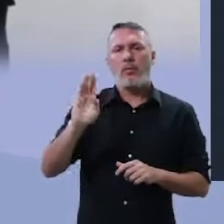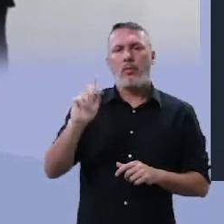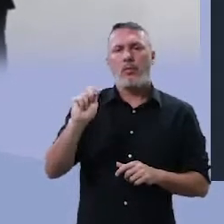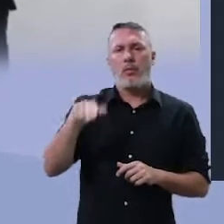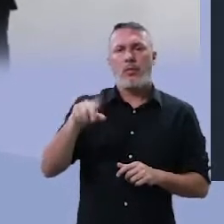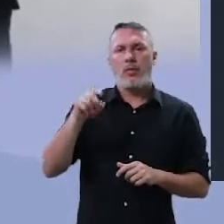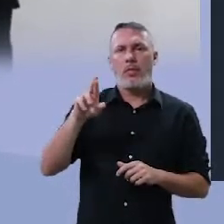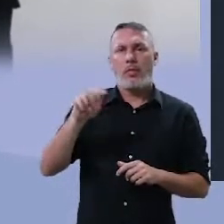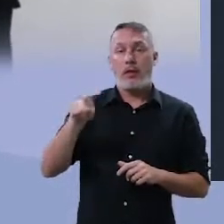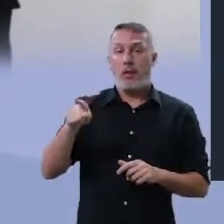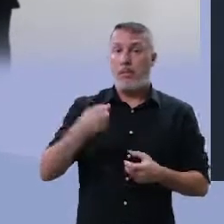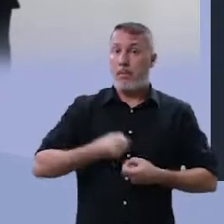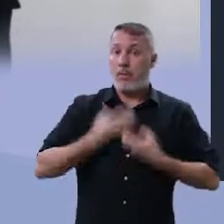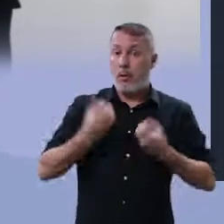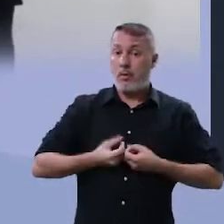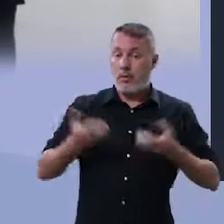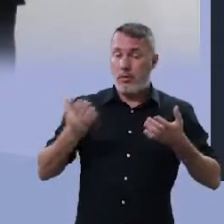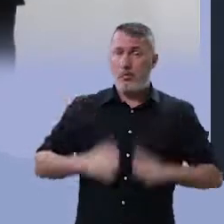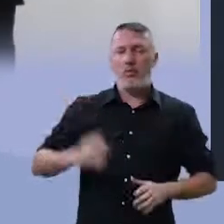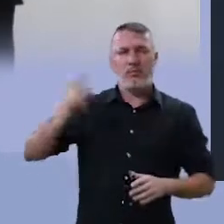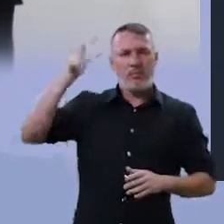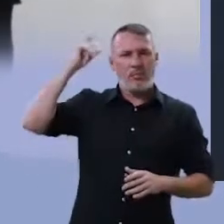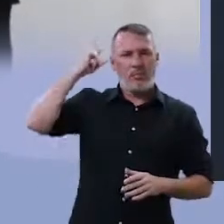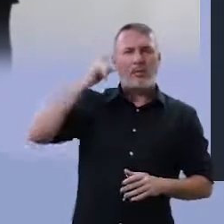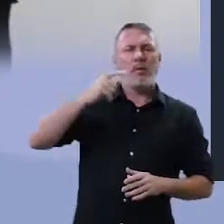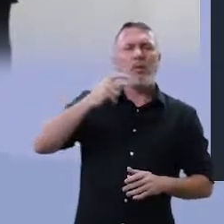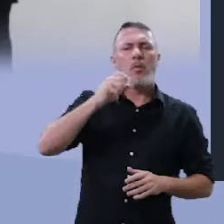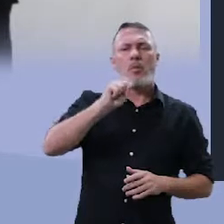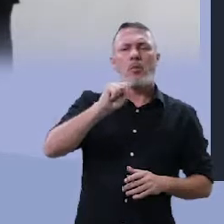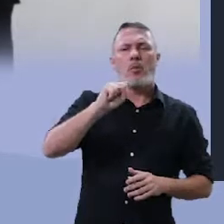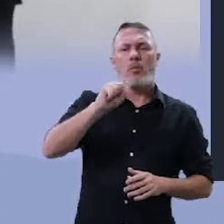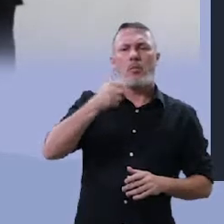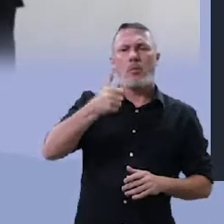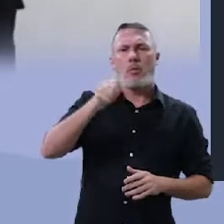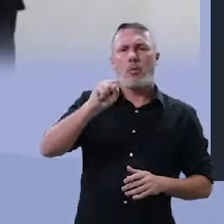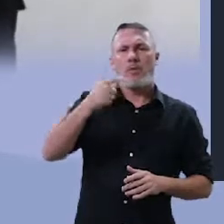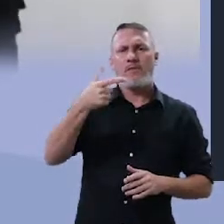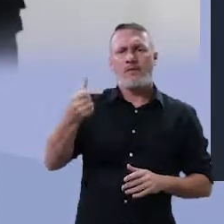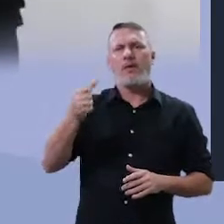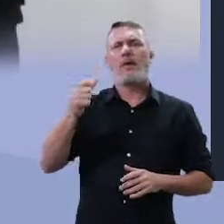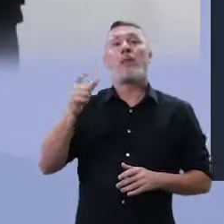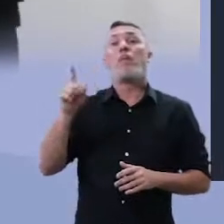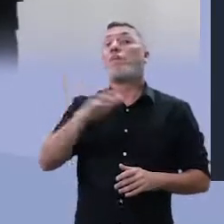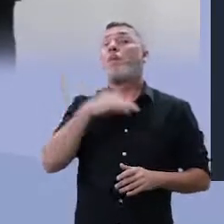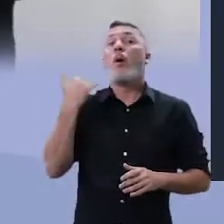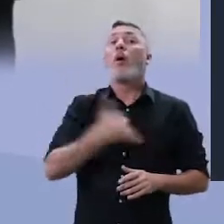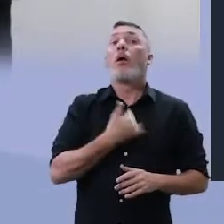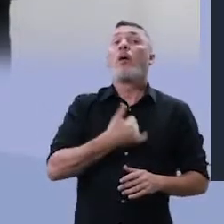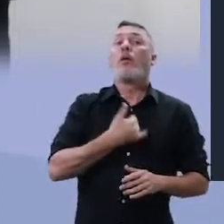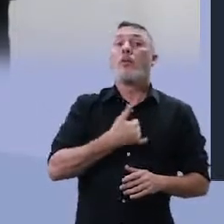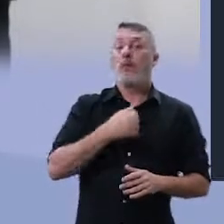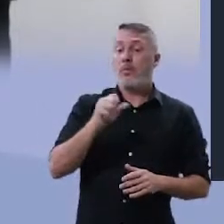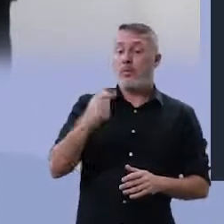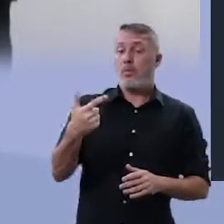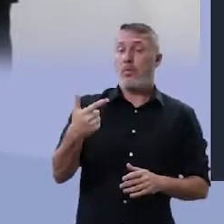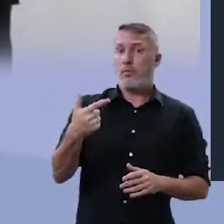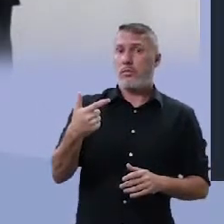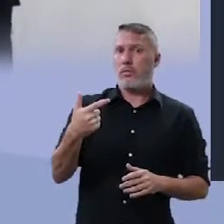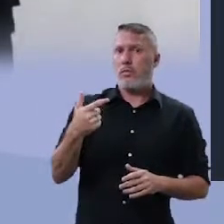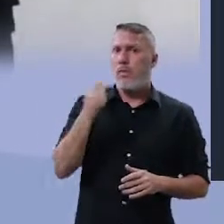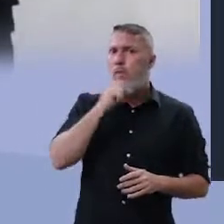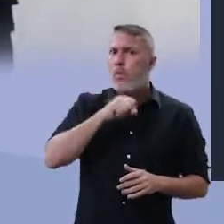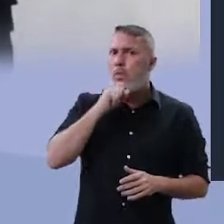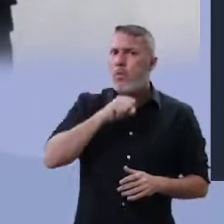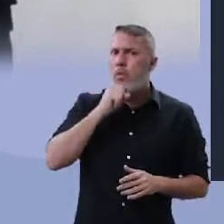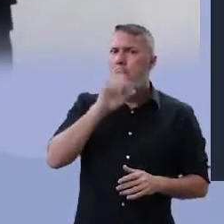1886, dois anos antes da abolição da escravatura. Vai morrer com 82 anos. E aí eu